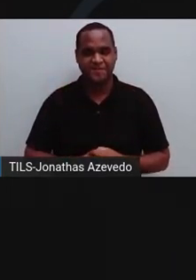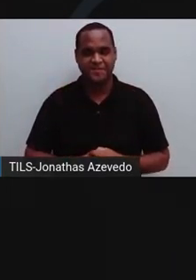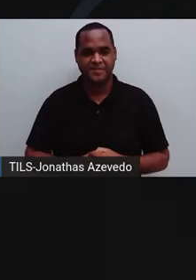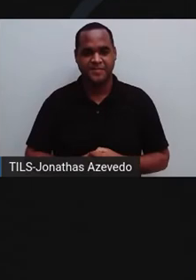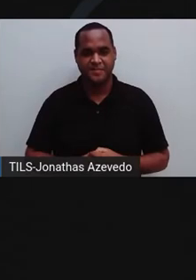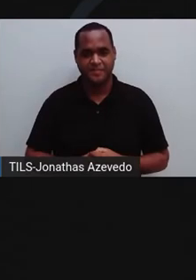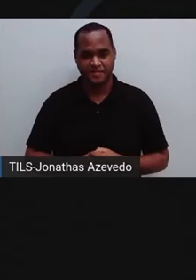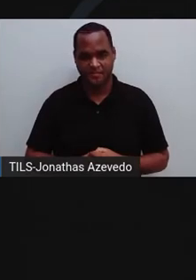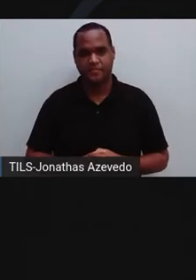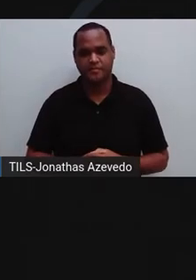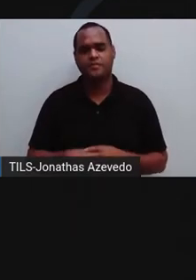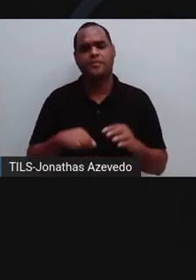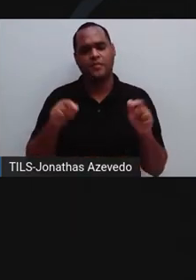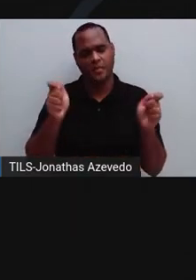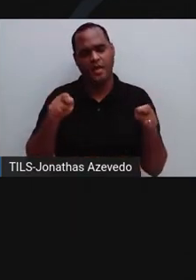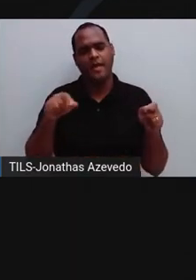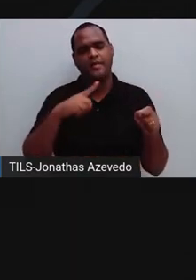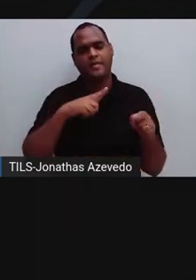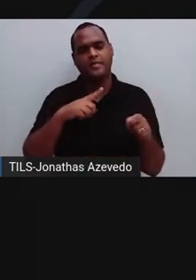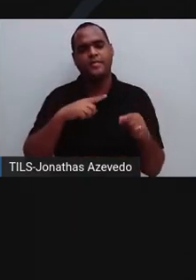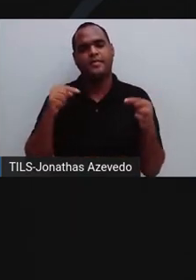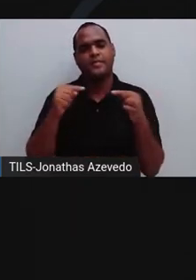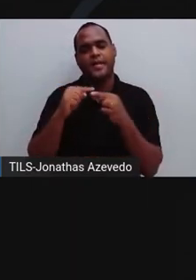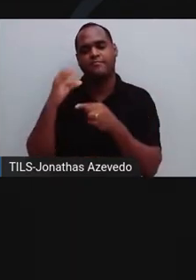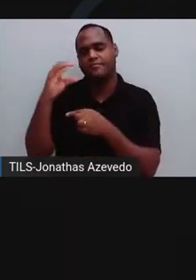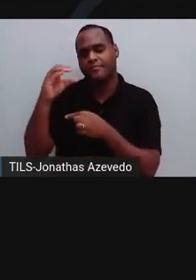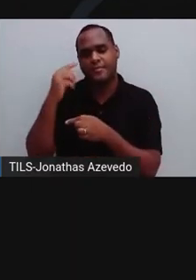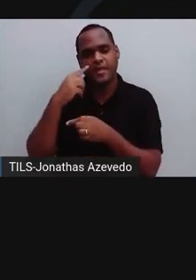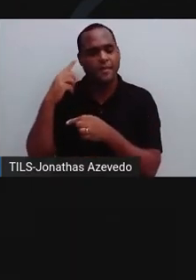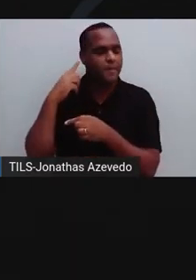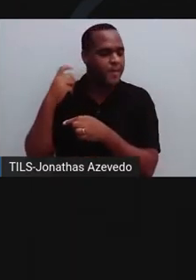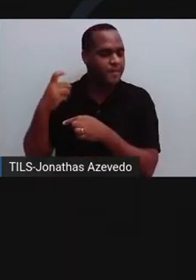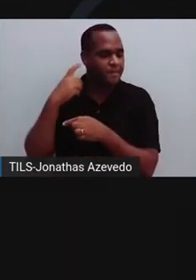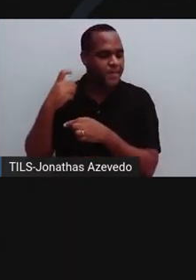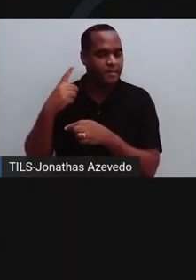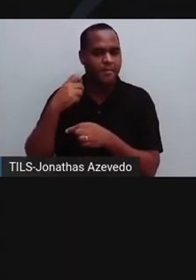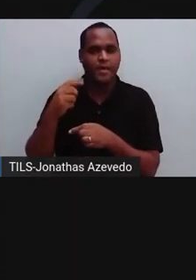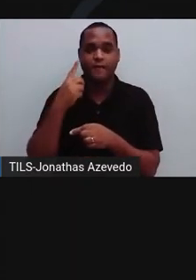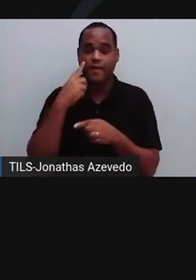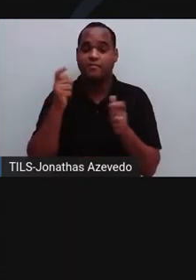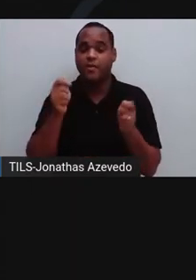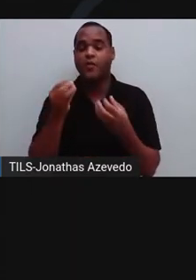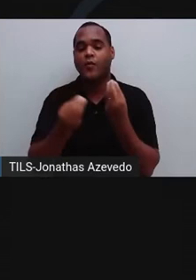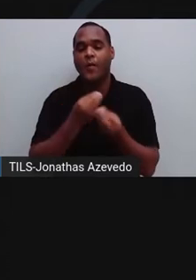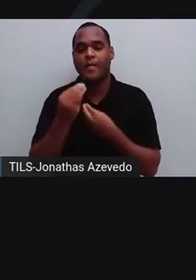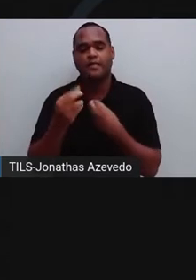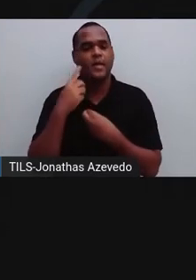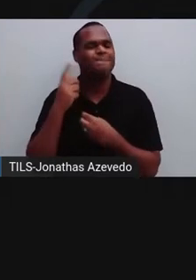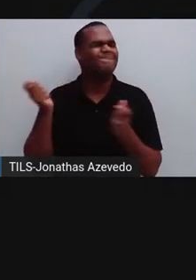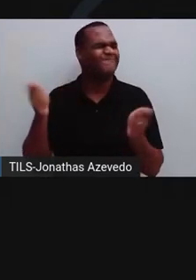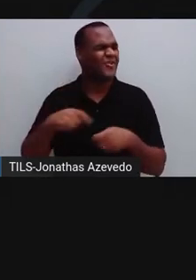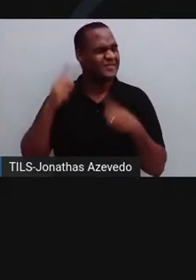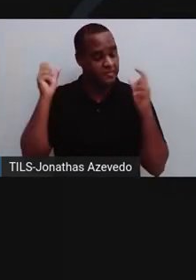As condições permitem aos cientistas medir o ruído com muita precisão e verificar o que nos afeta.